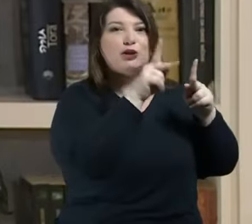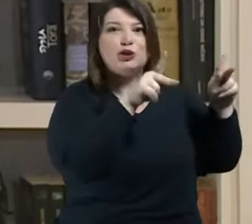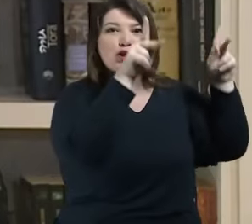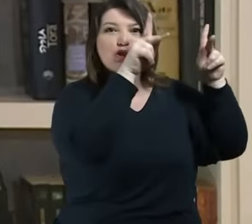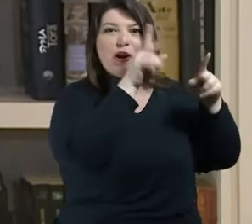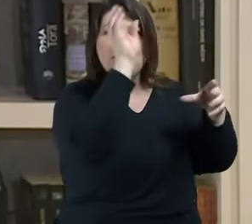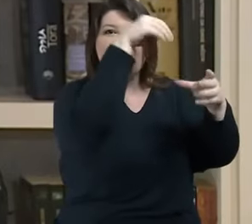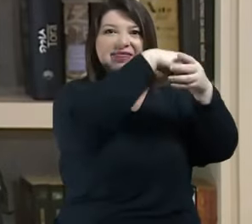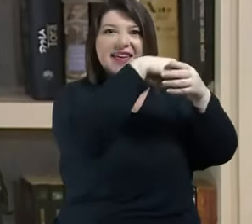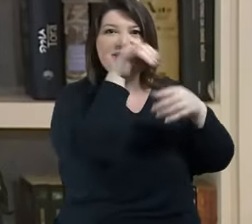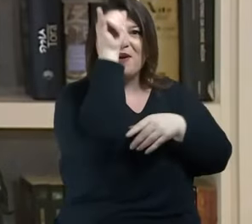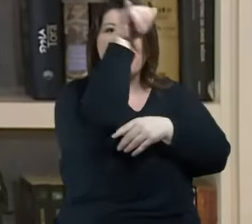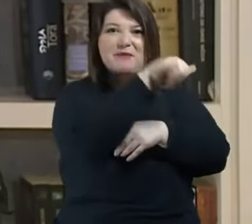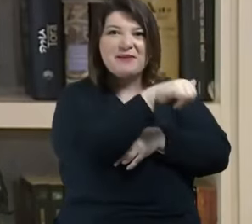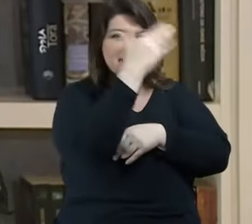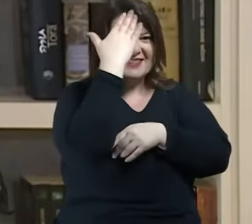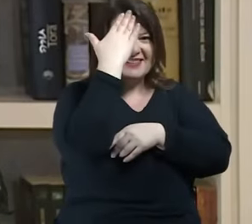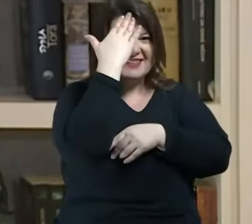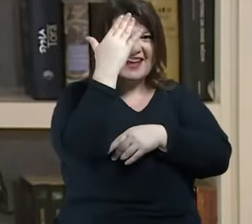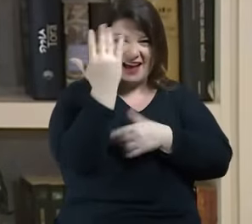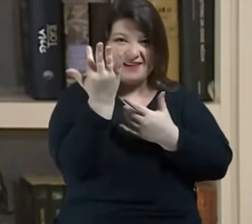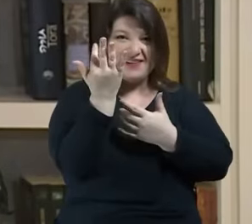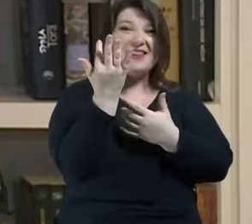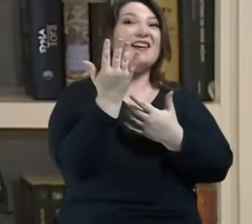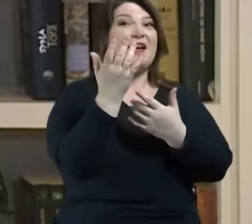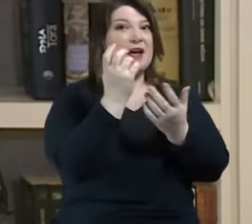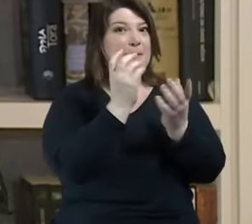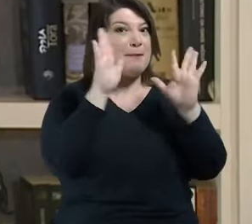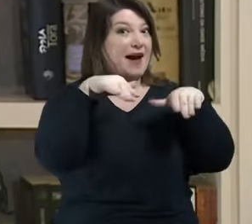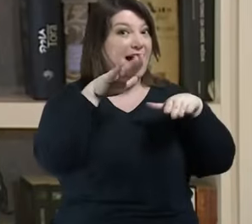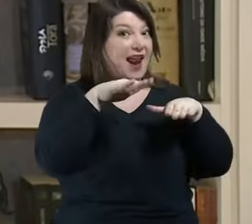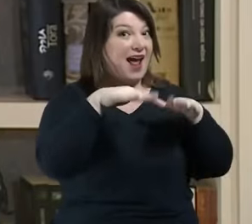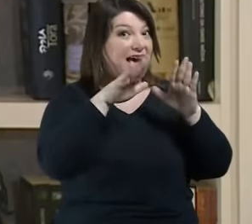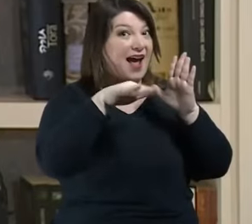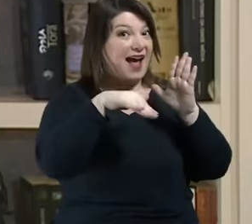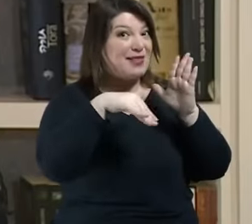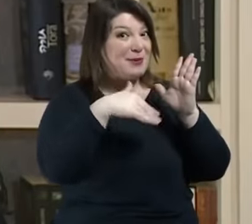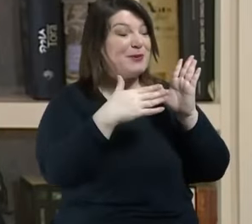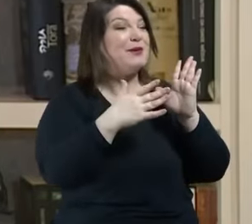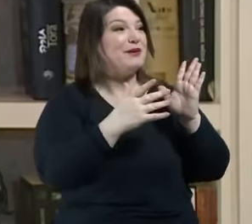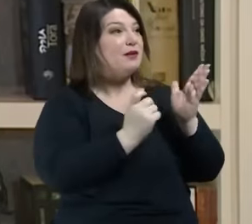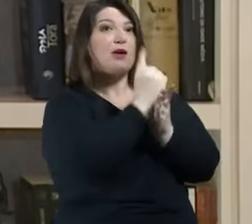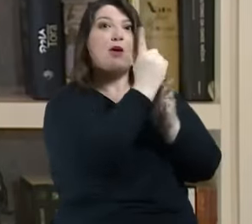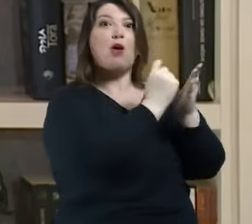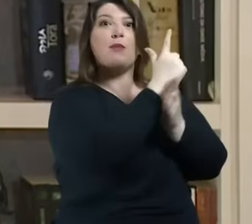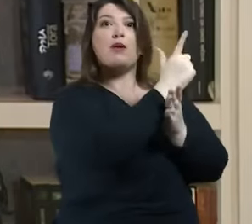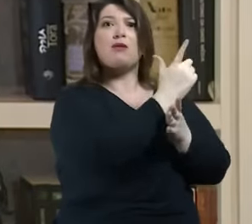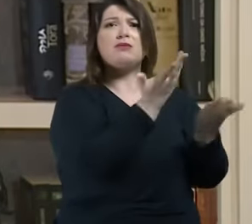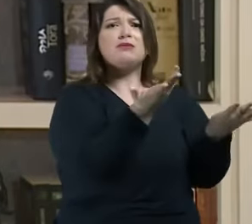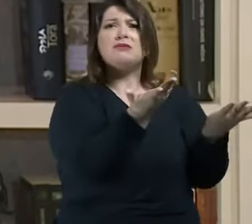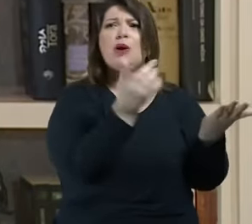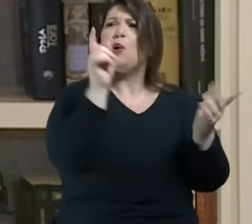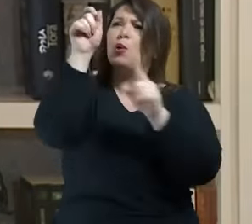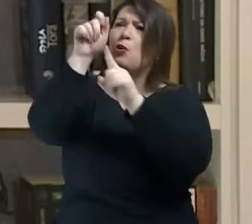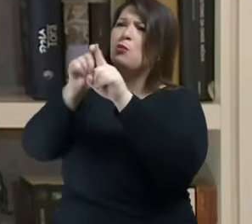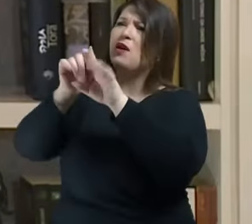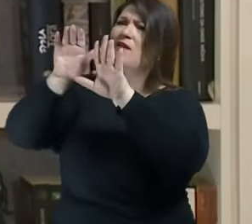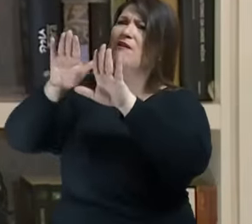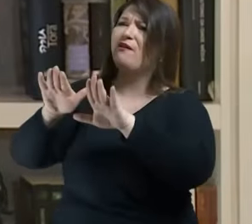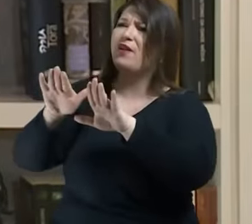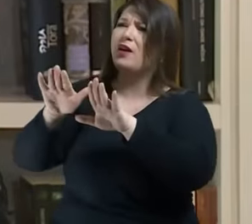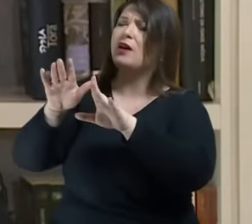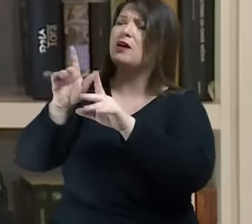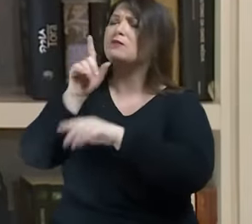shop o espaço do fetiche da mercadoria era recuperado não é que todo mundo que vai para lá vai nessas condições